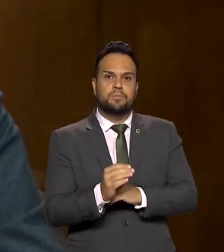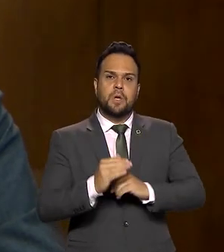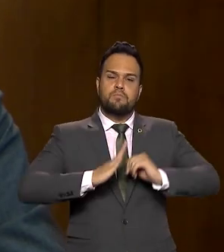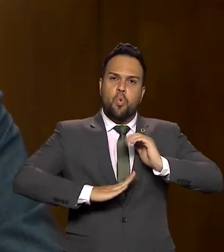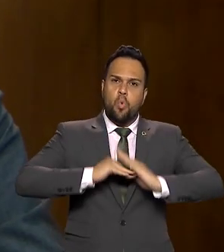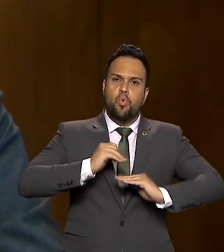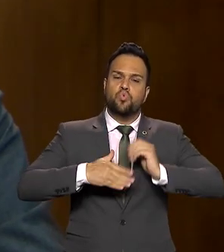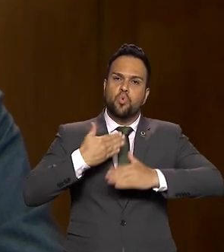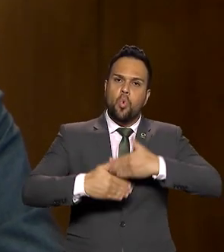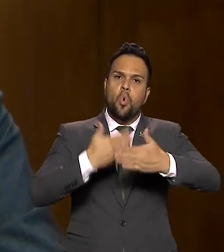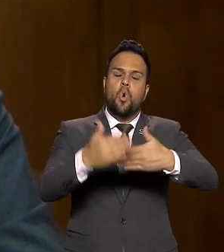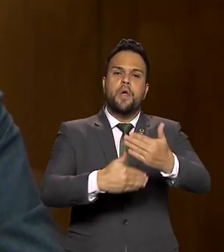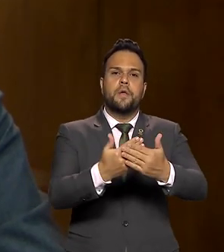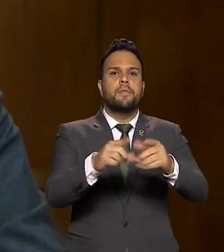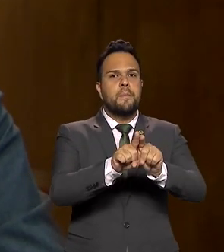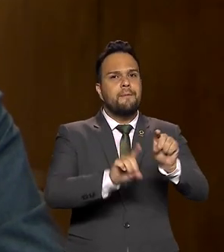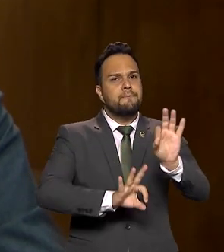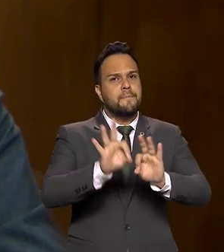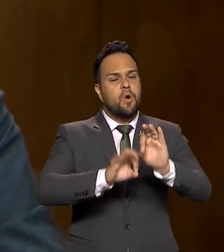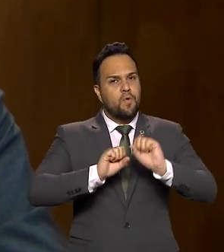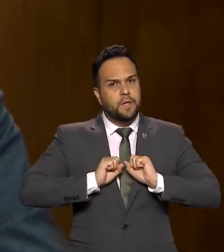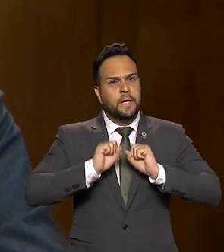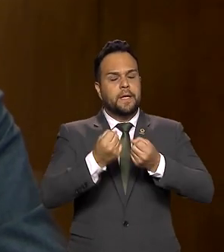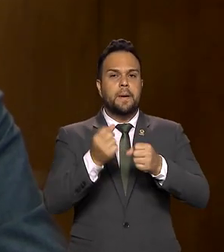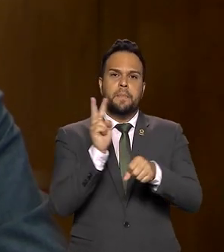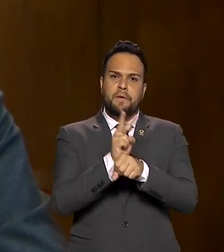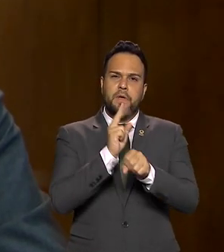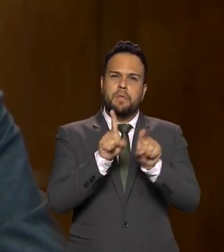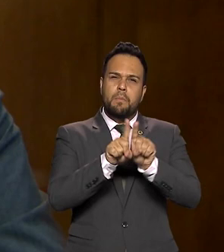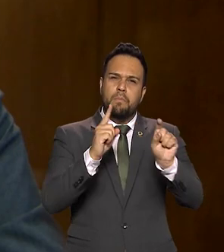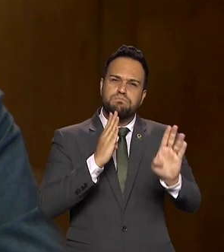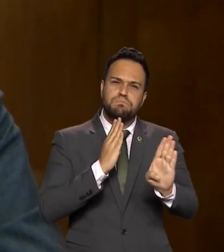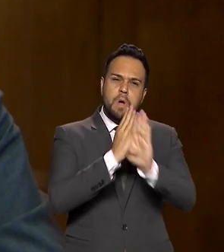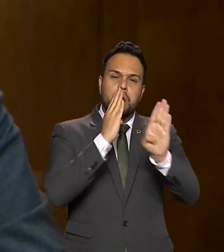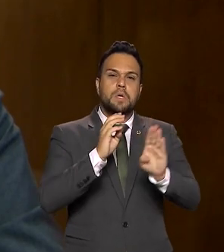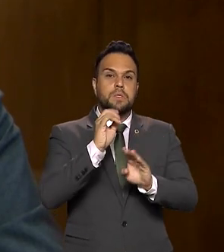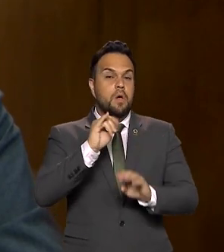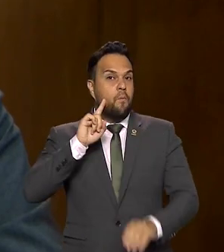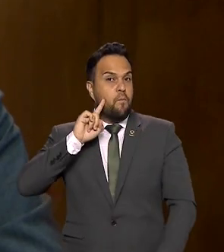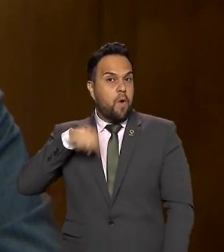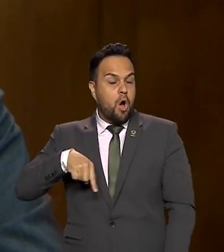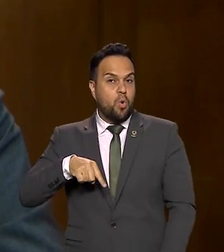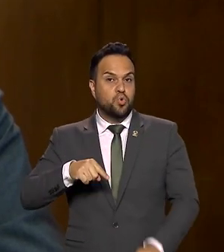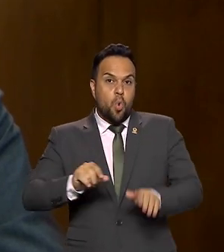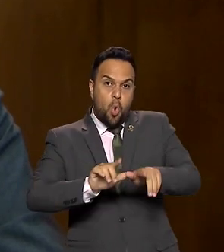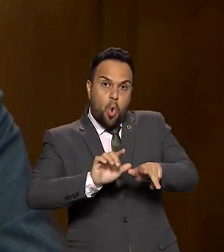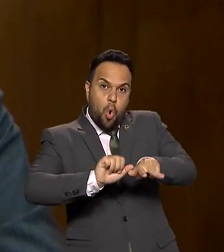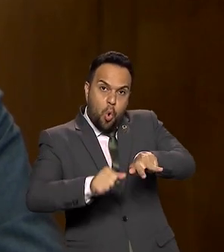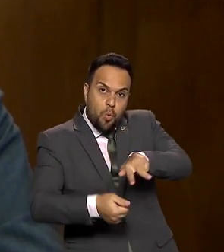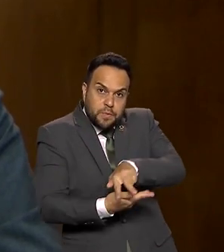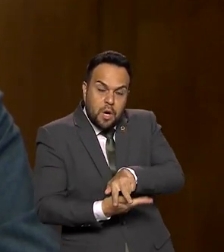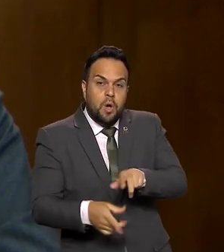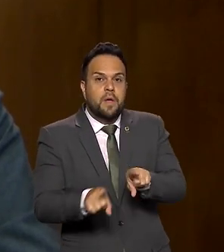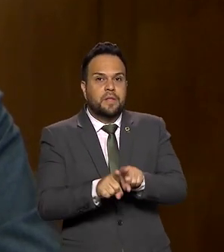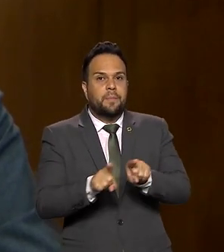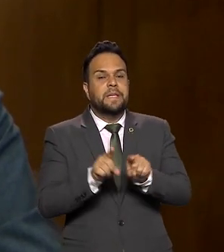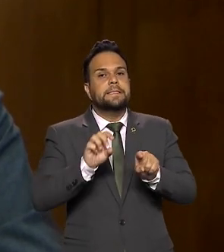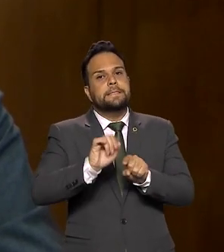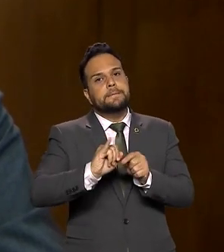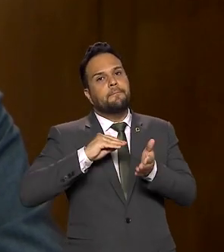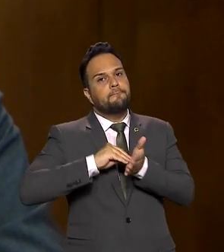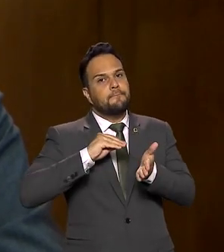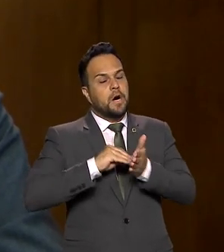fortalecendo mecanismos para prevenir, detectar e punir atos de fraude, corrupção e comportamento